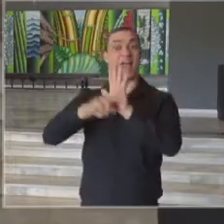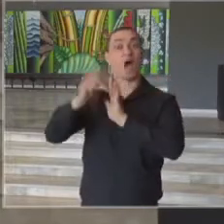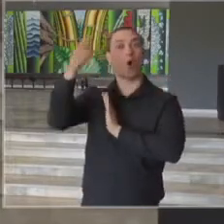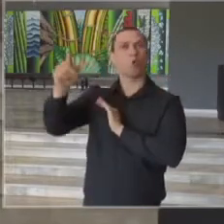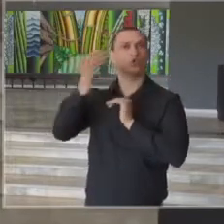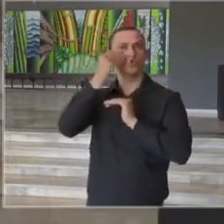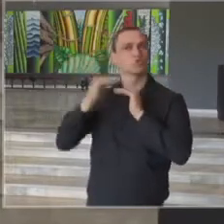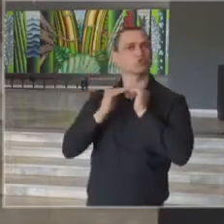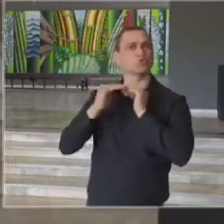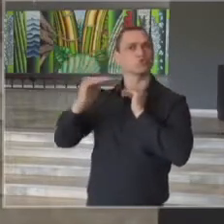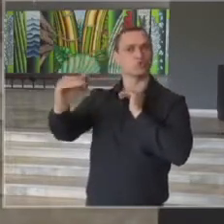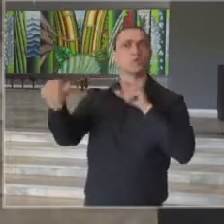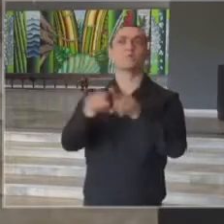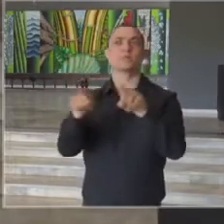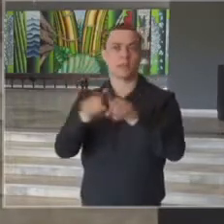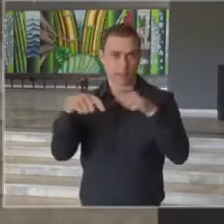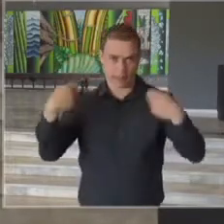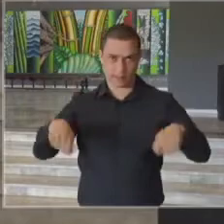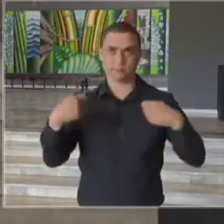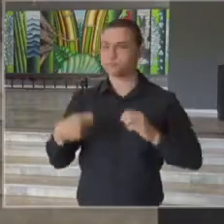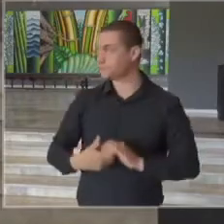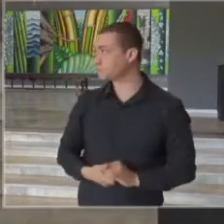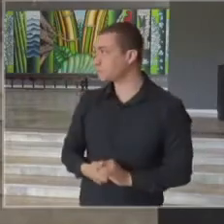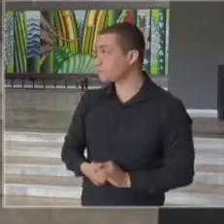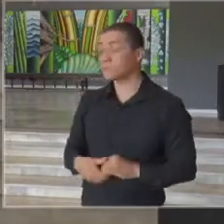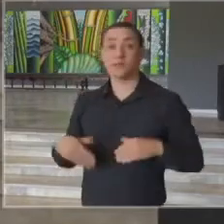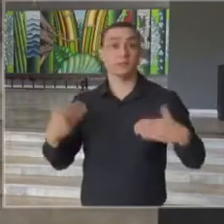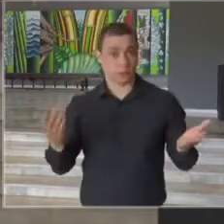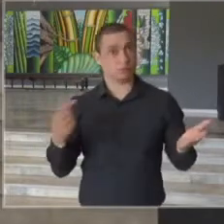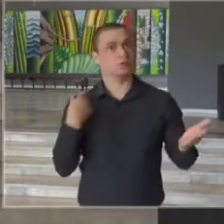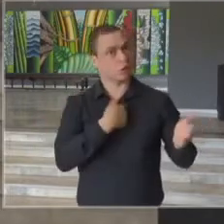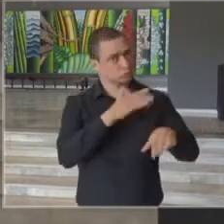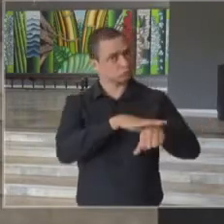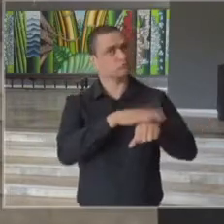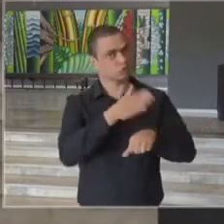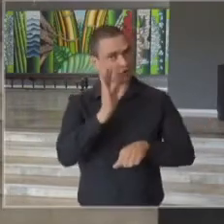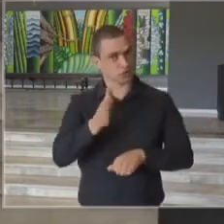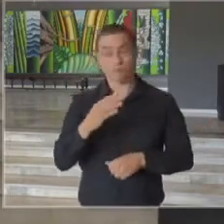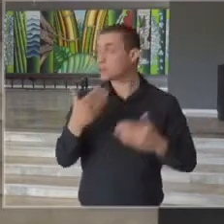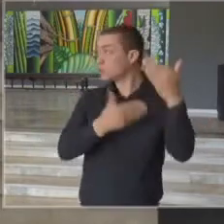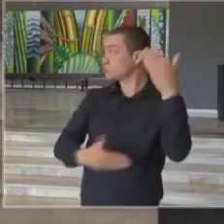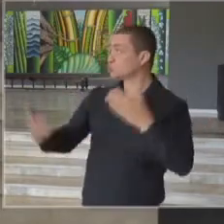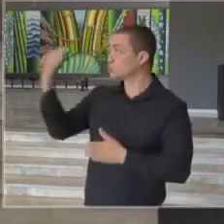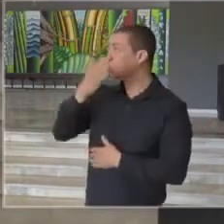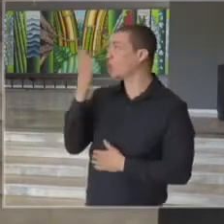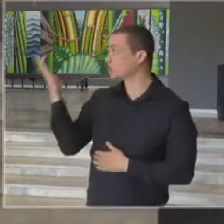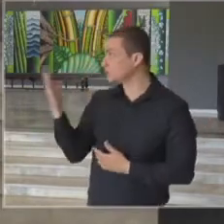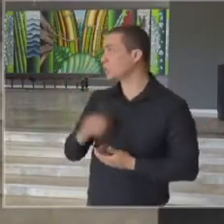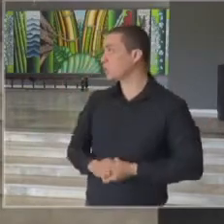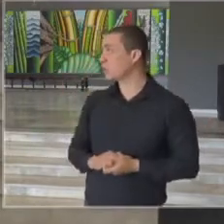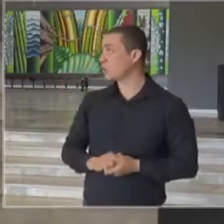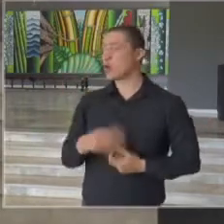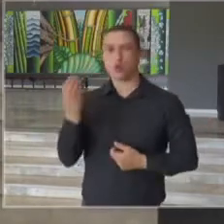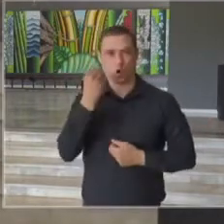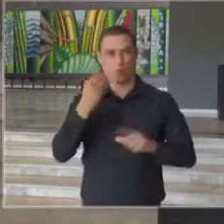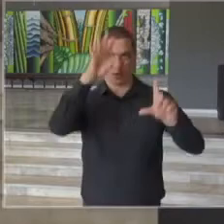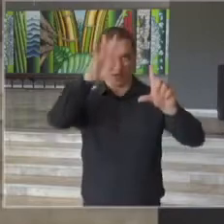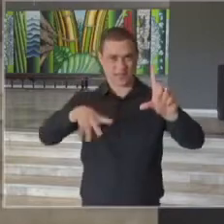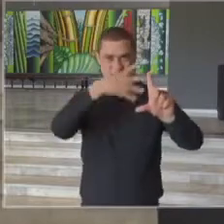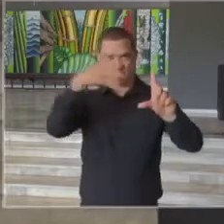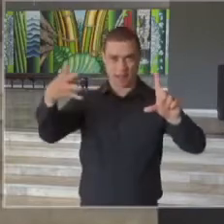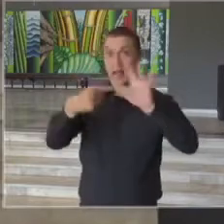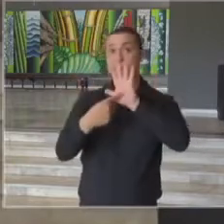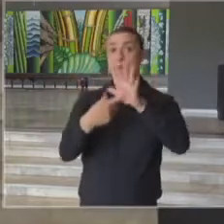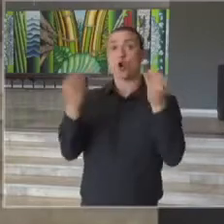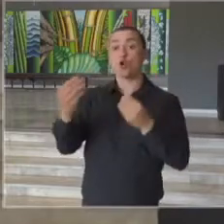estabilidade também precisam ser incluídas. E é o que fizemos. Na próxima página, uma atualização dessa régua, que descreve